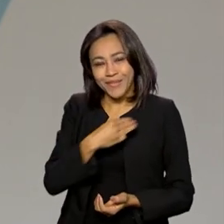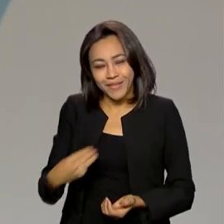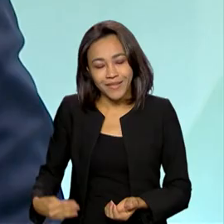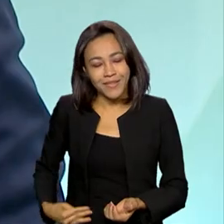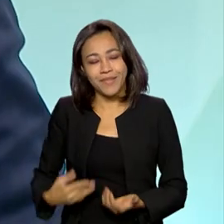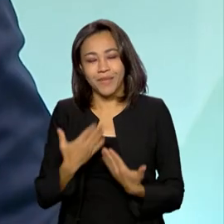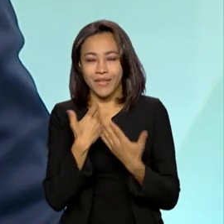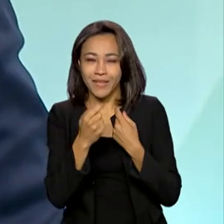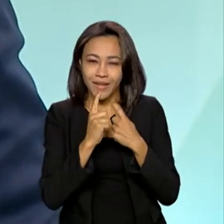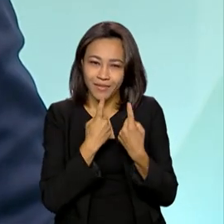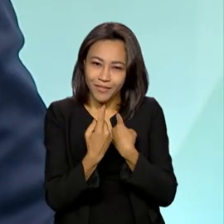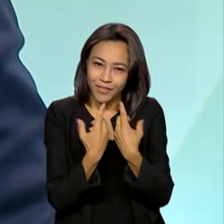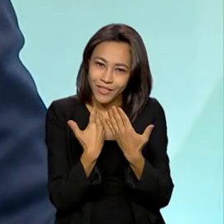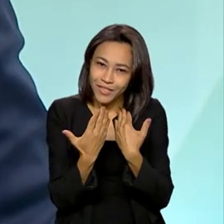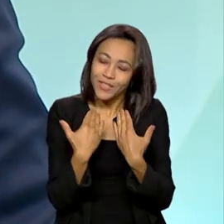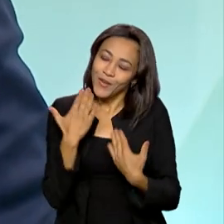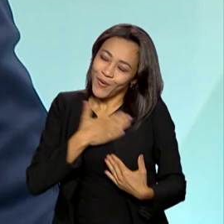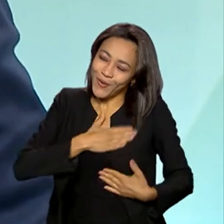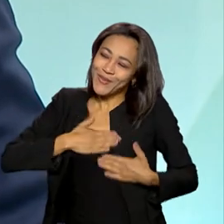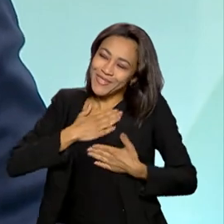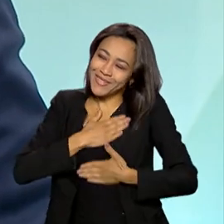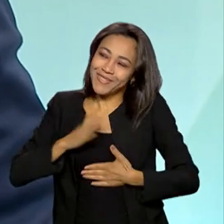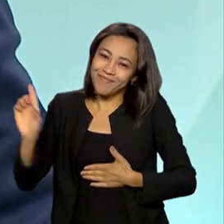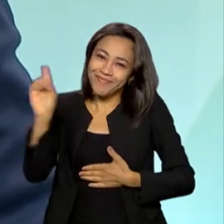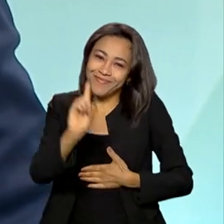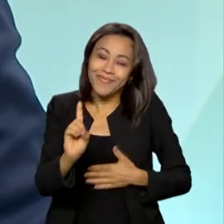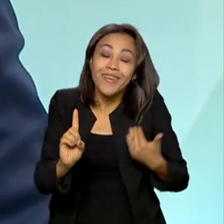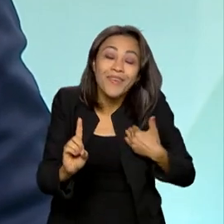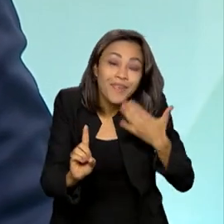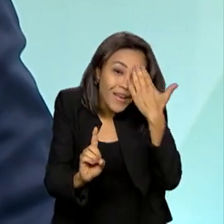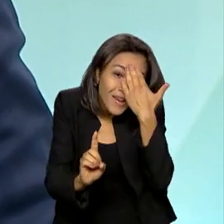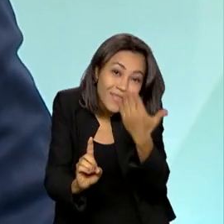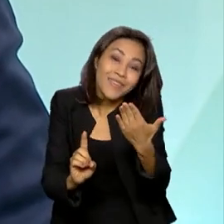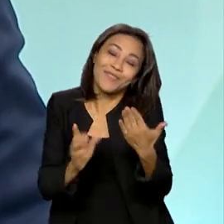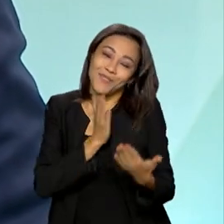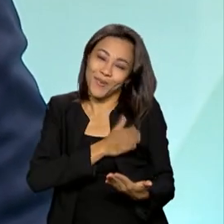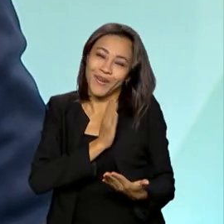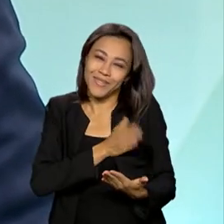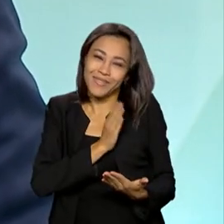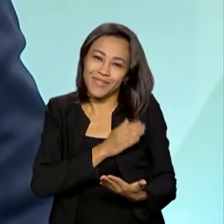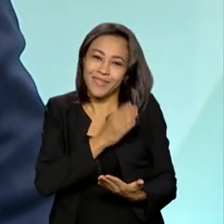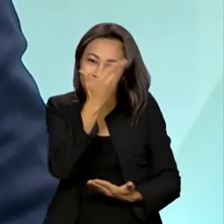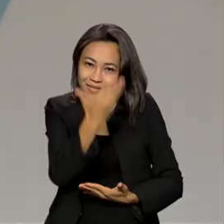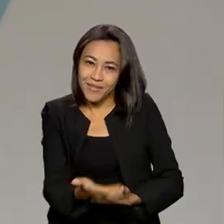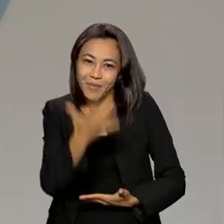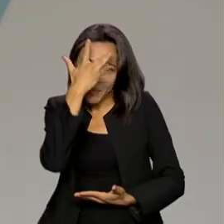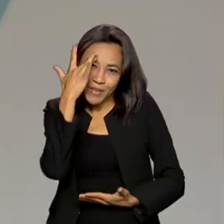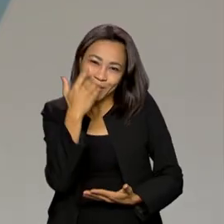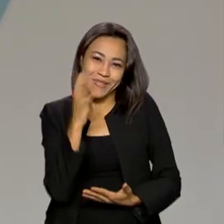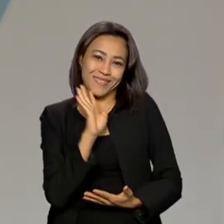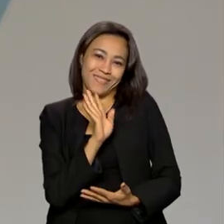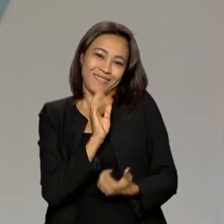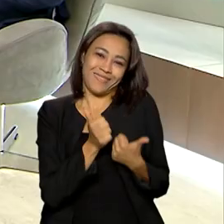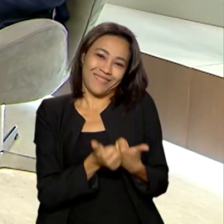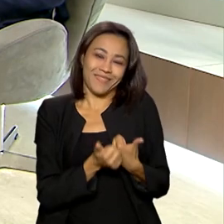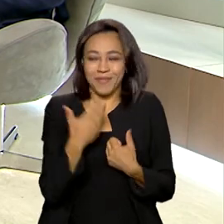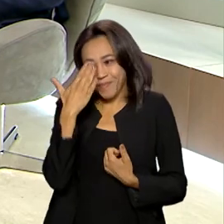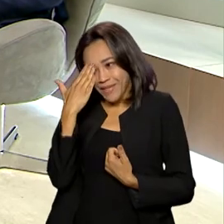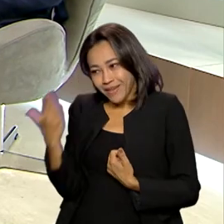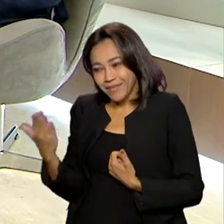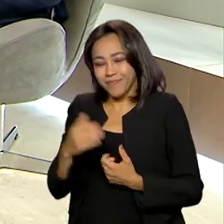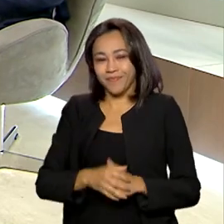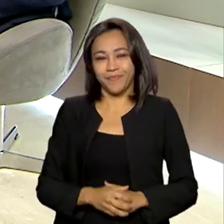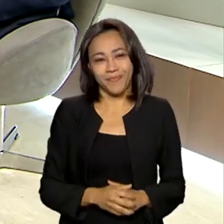Pauta, gostamos bastante da sua vinda. Eu que agradeço de coração, você é uma figura extremamente simpática. Muito obrigado,